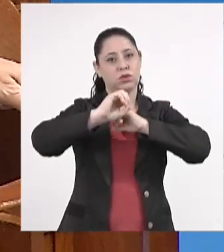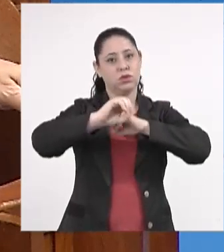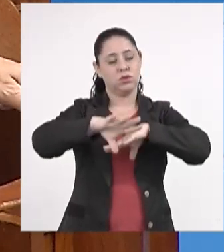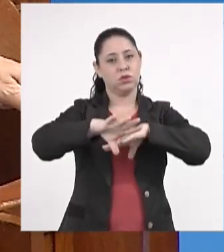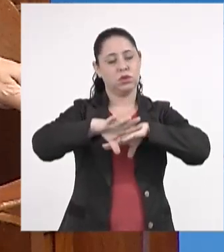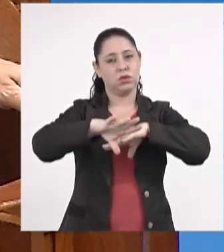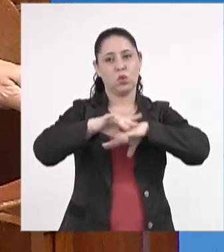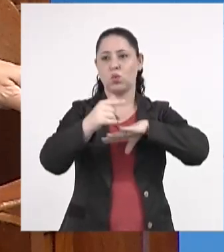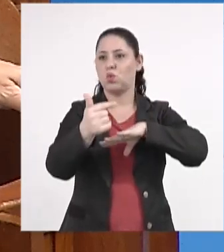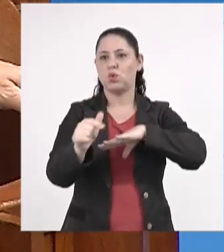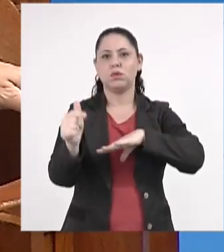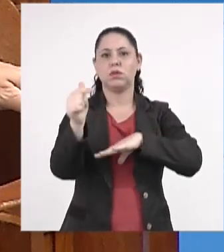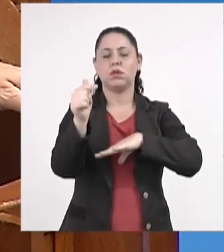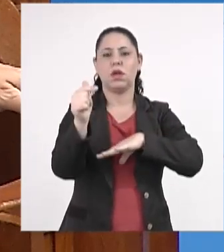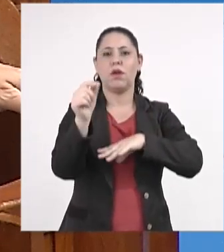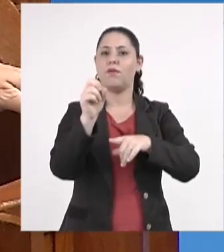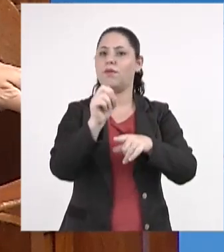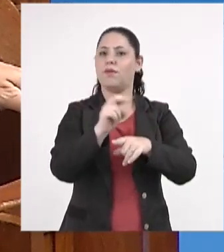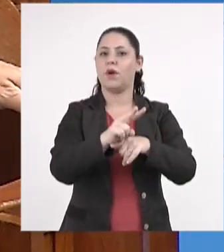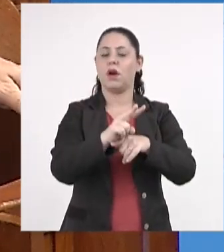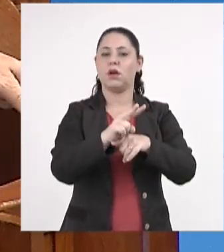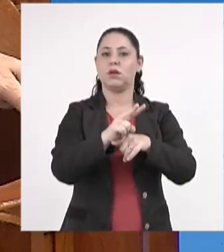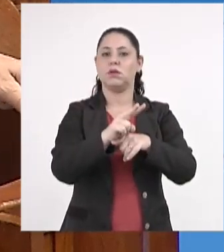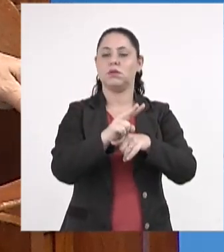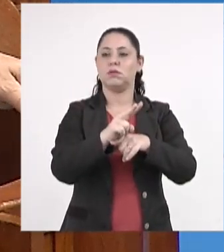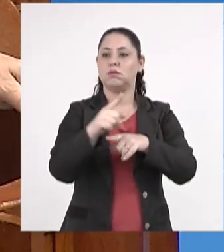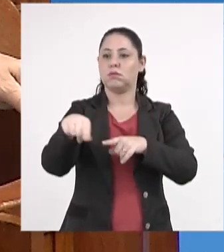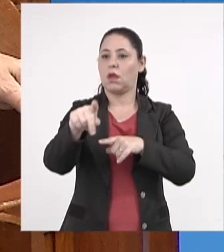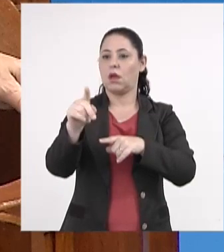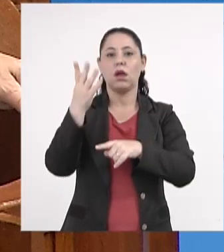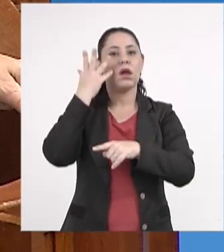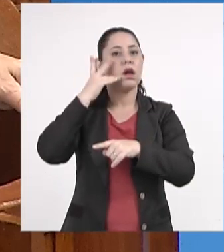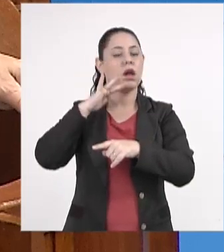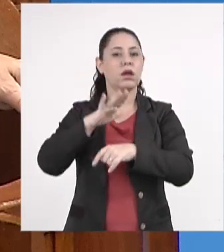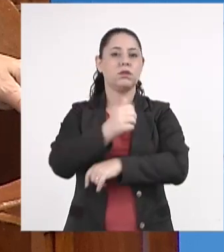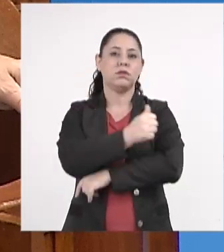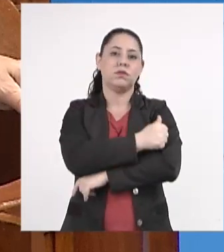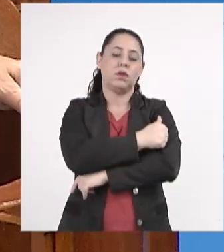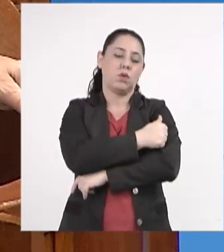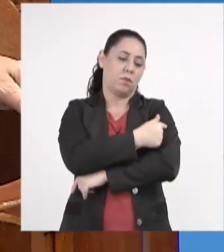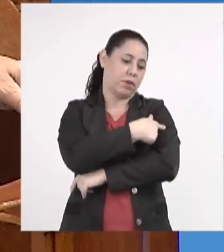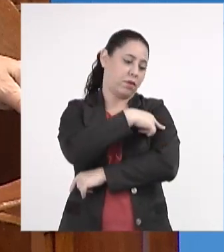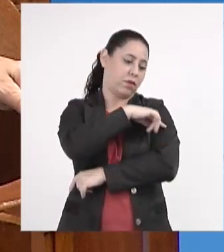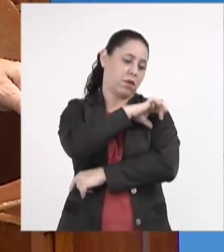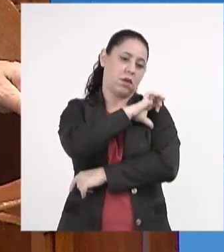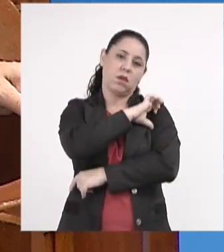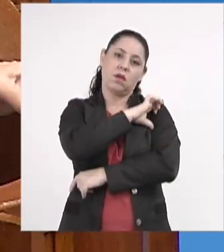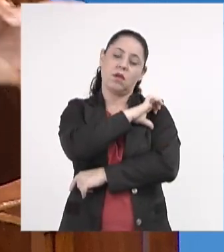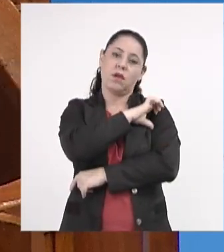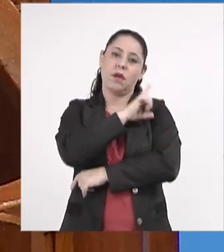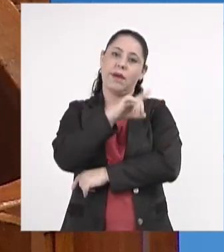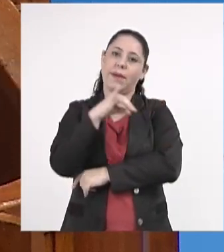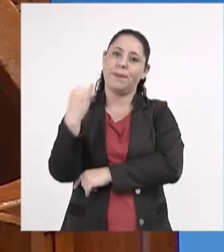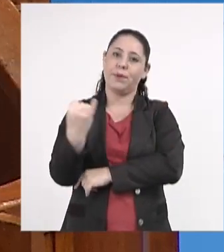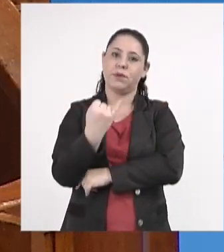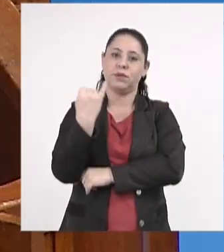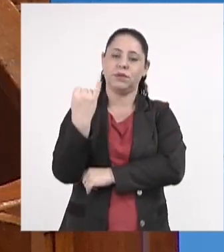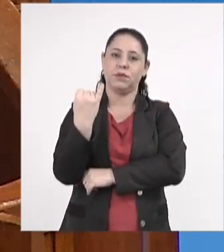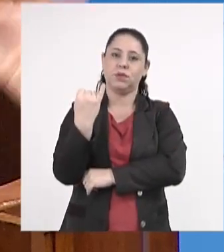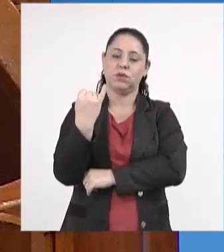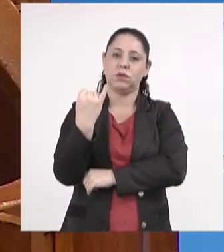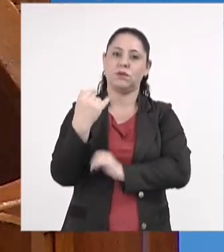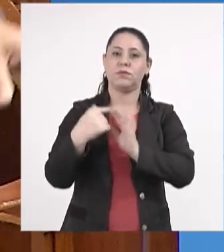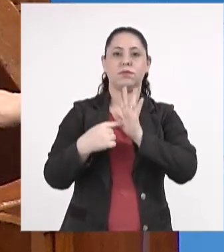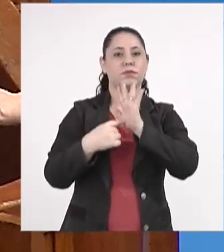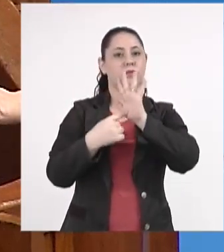não tenha vagas para oferecer a essas crianças do ensino fundamental. É importante, e nós